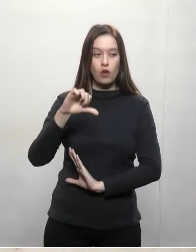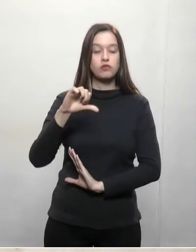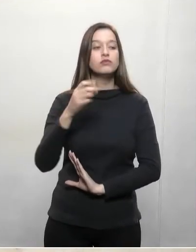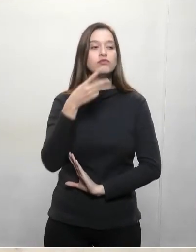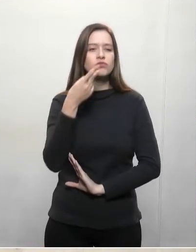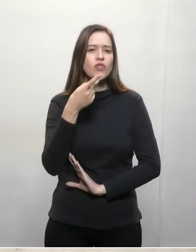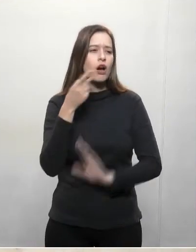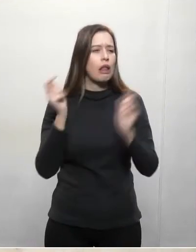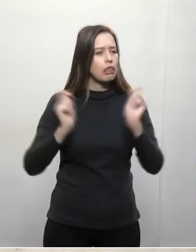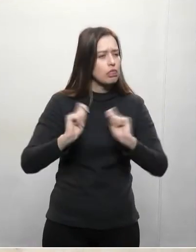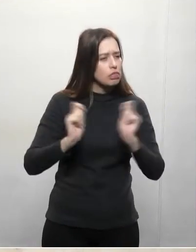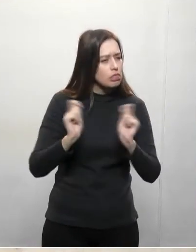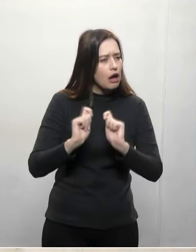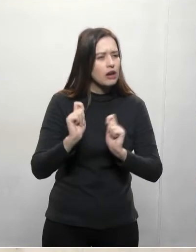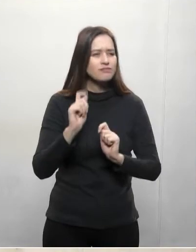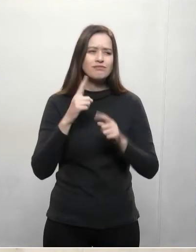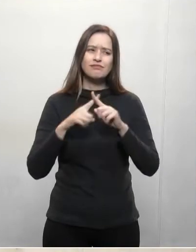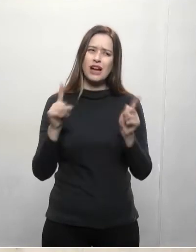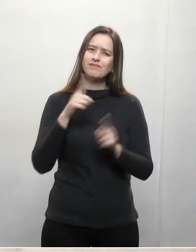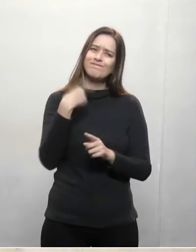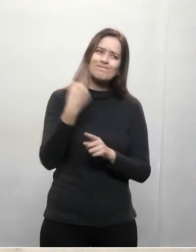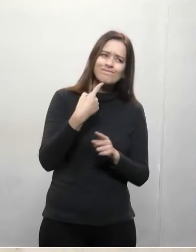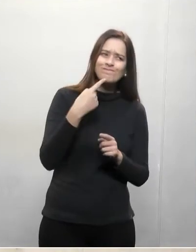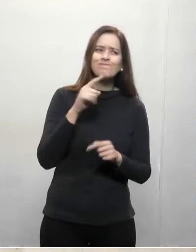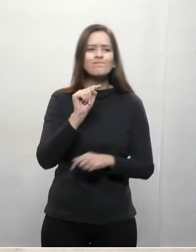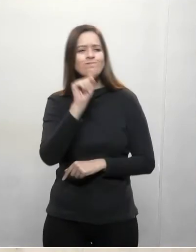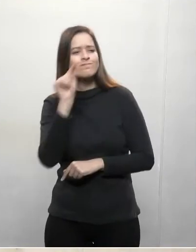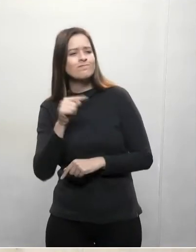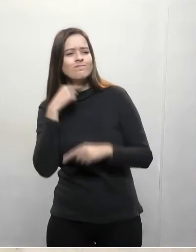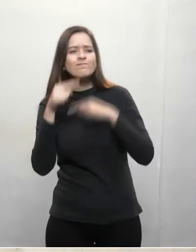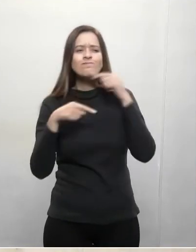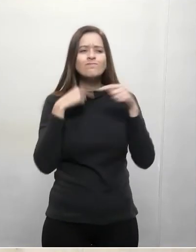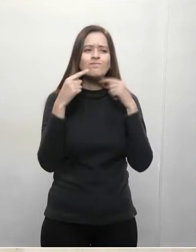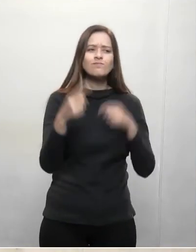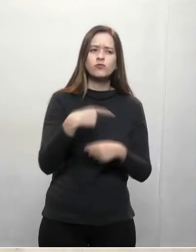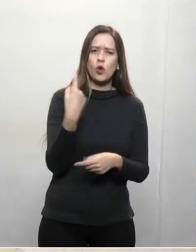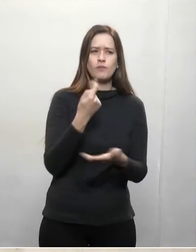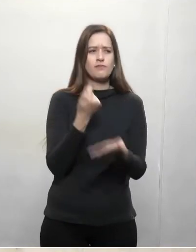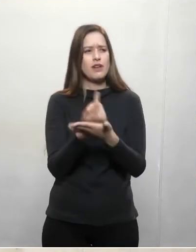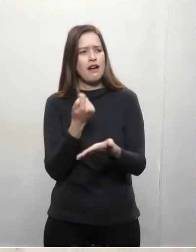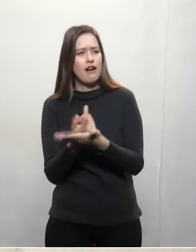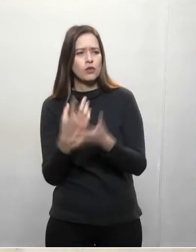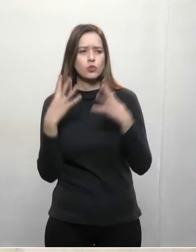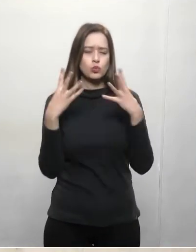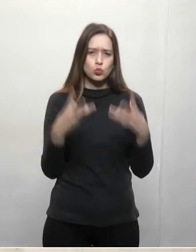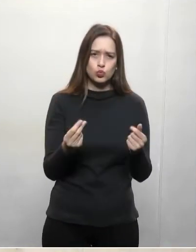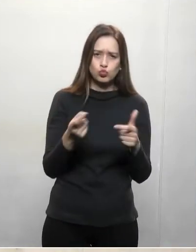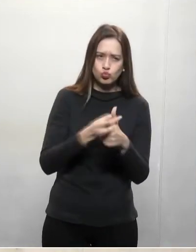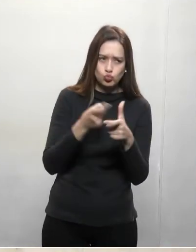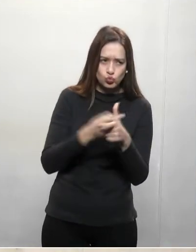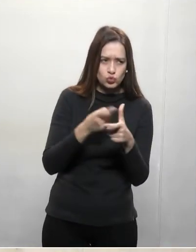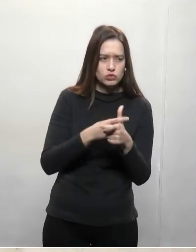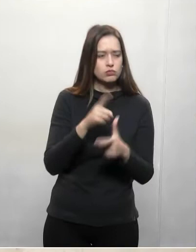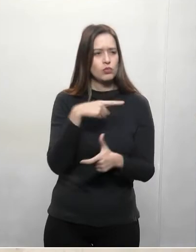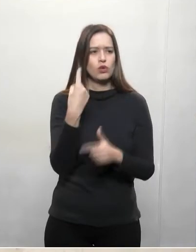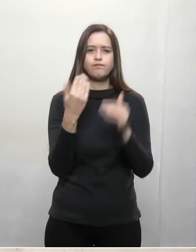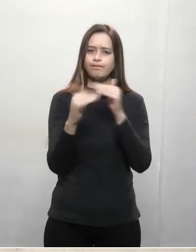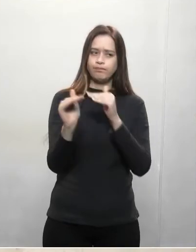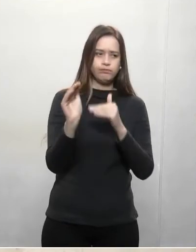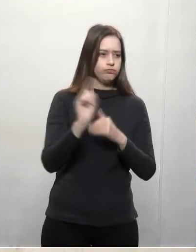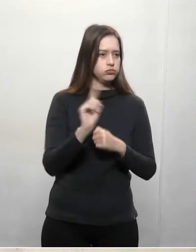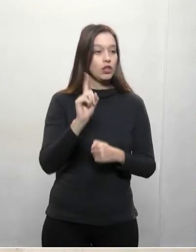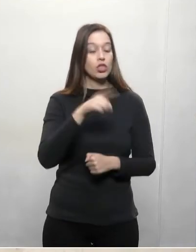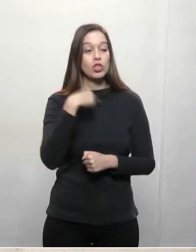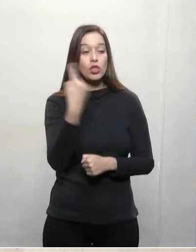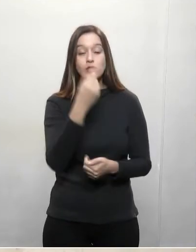questionável do não pagamento das obrigações frente aos brancos públicos e aos organismos multilaterais, porque acreditamos que isso